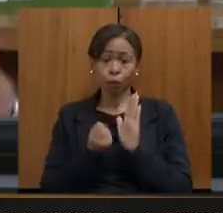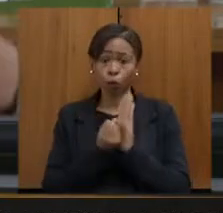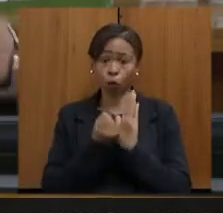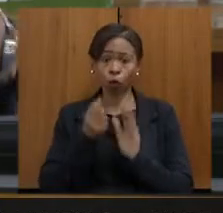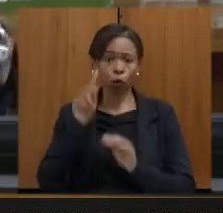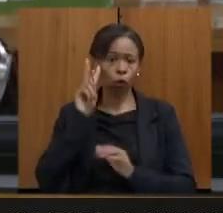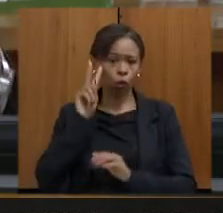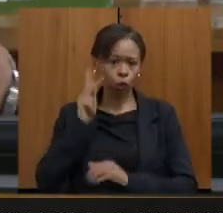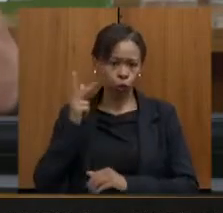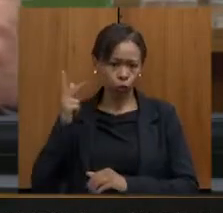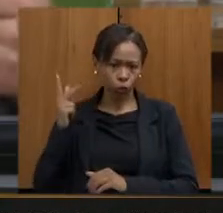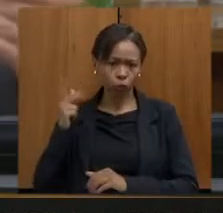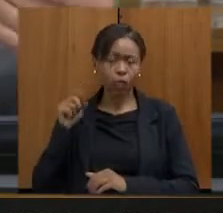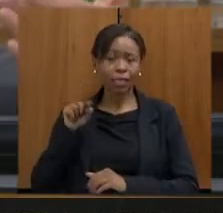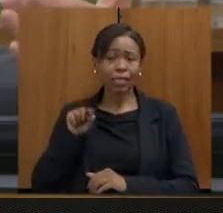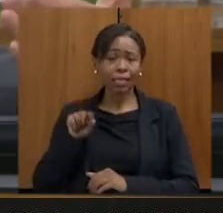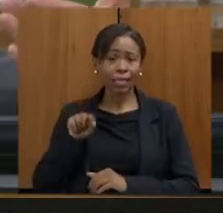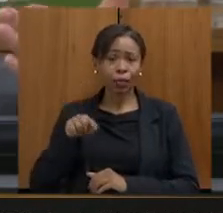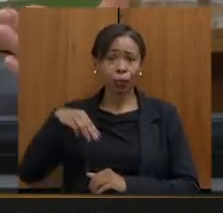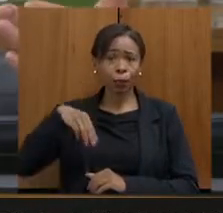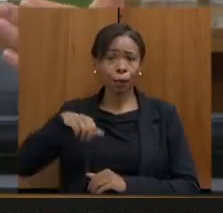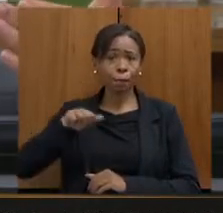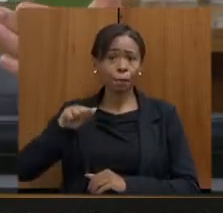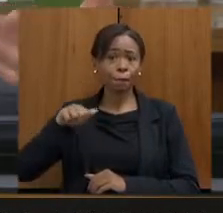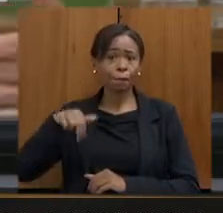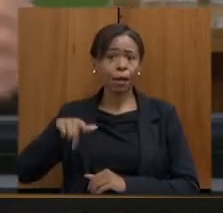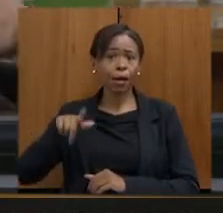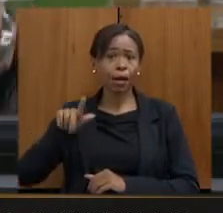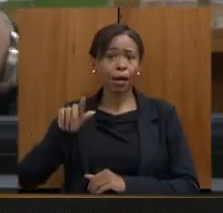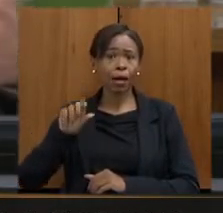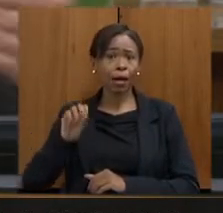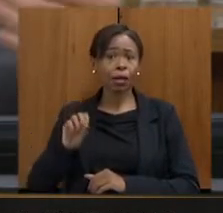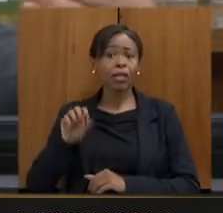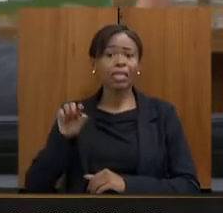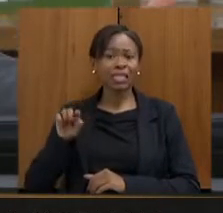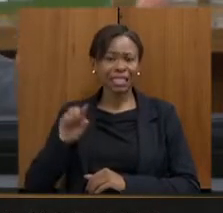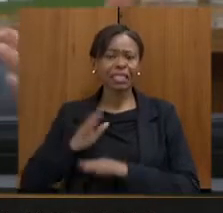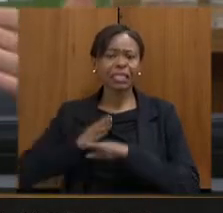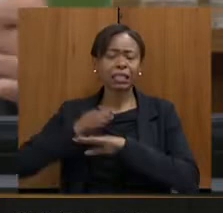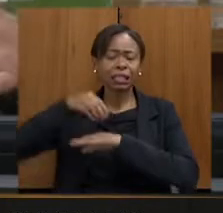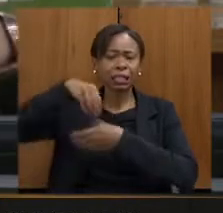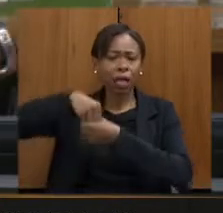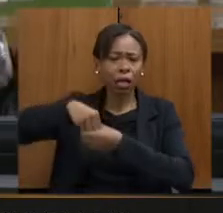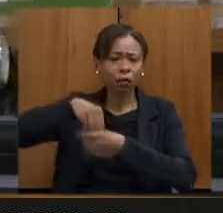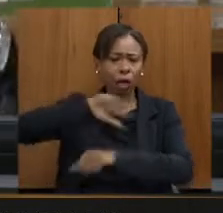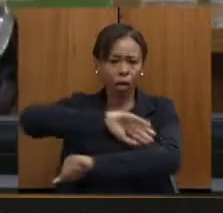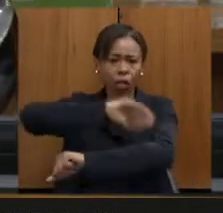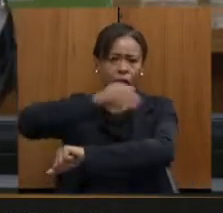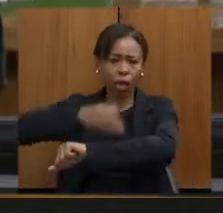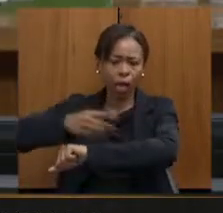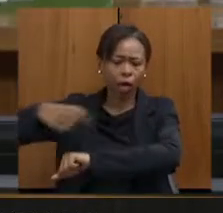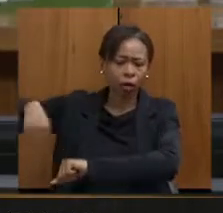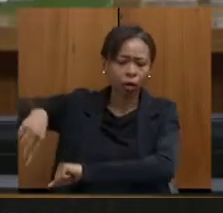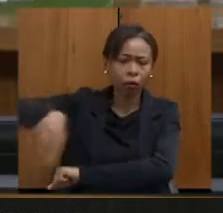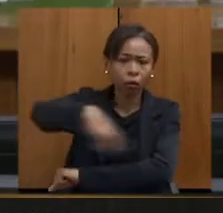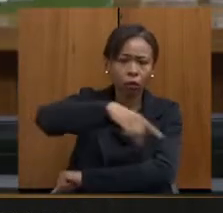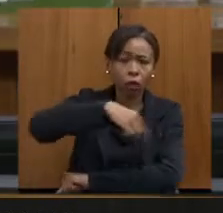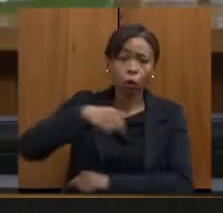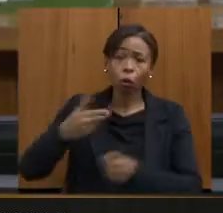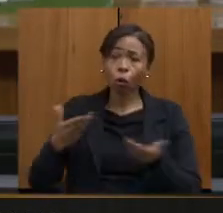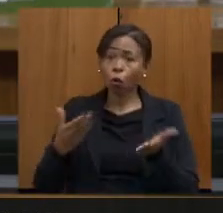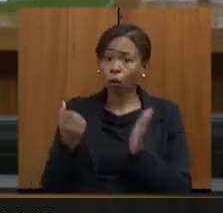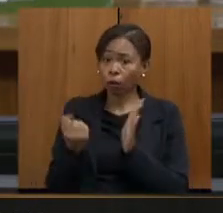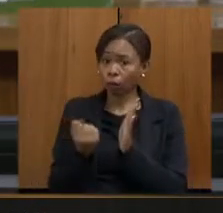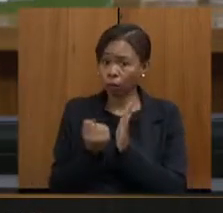Manso estaria na área, e está na área de abrangência da serra, no perímetro de entorno. O Instituto do Patrimônio Histórico